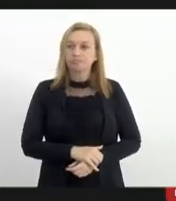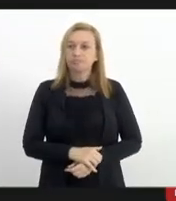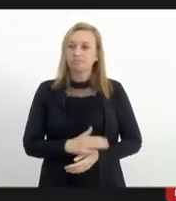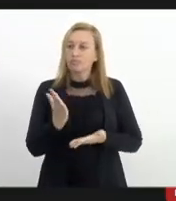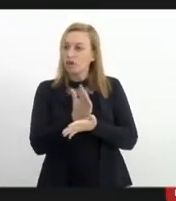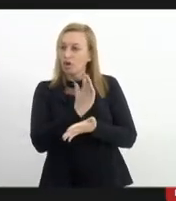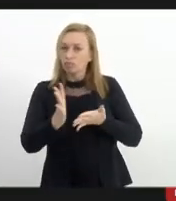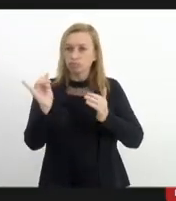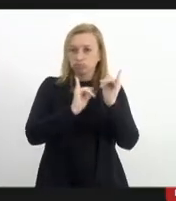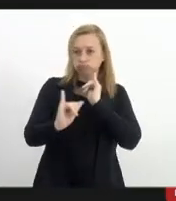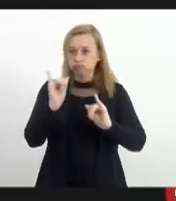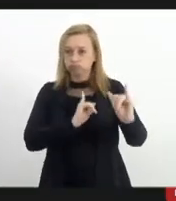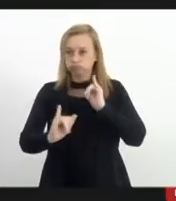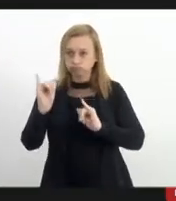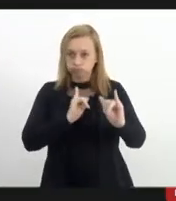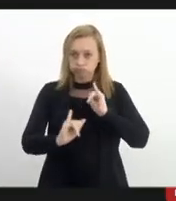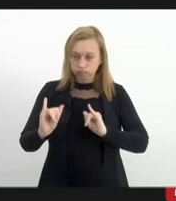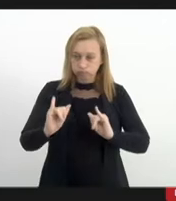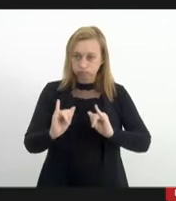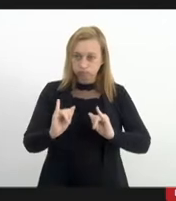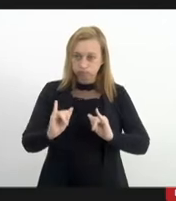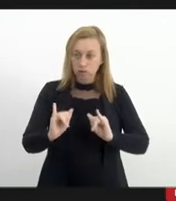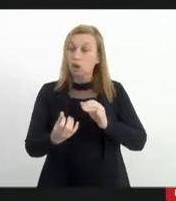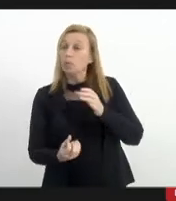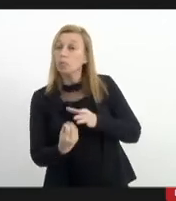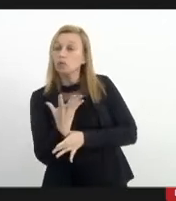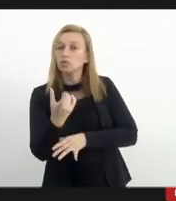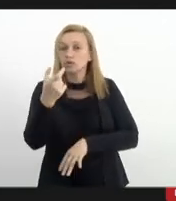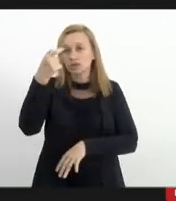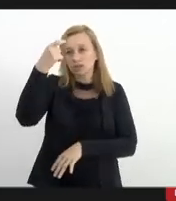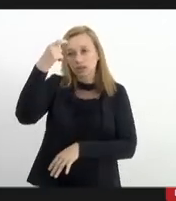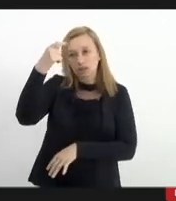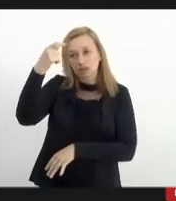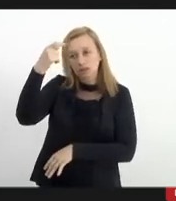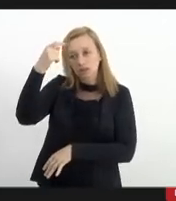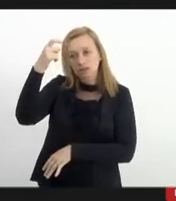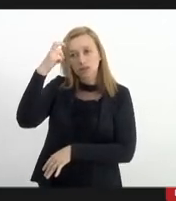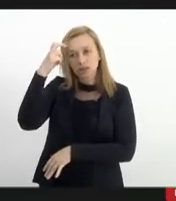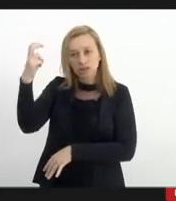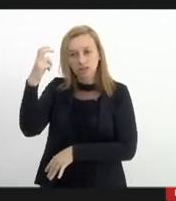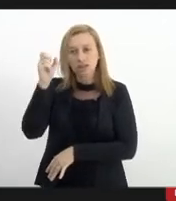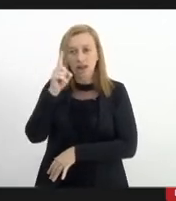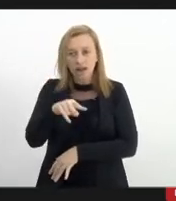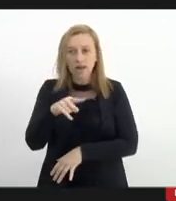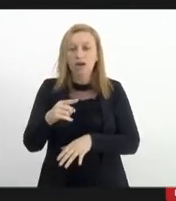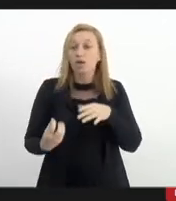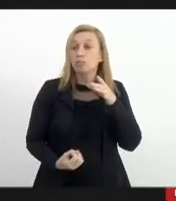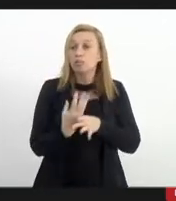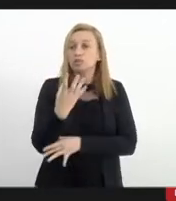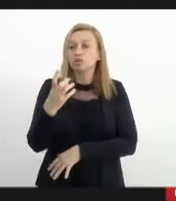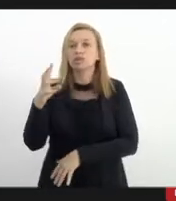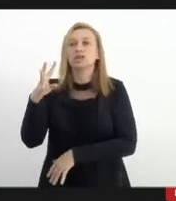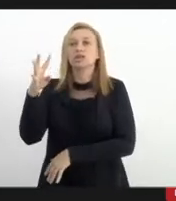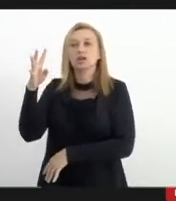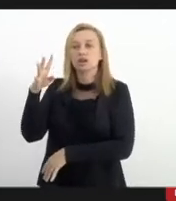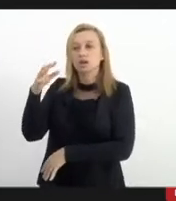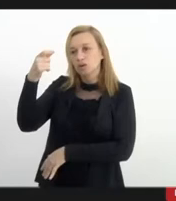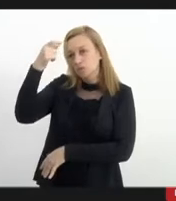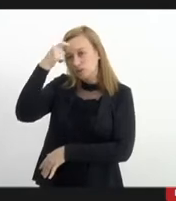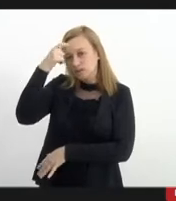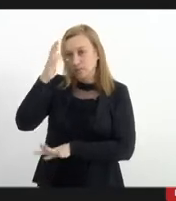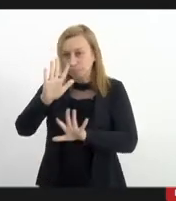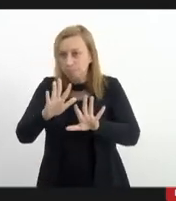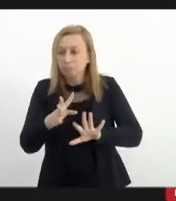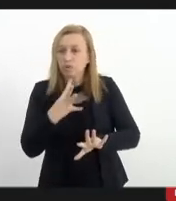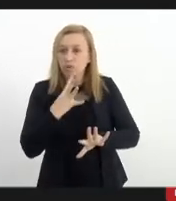determinadas informações, produzir inteligência, na verdade, é produzir conhecimento. Se você não operacionalizar